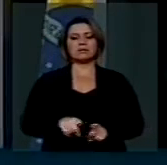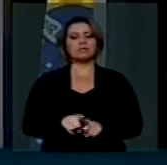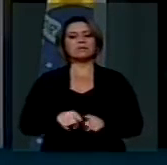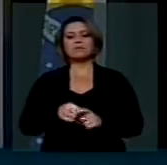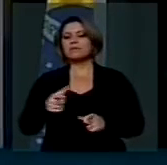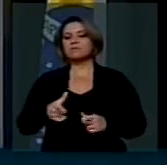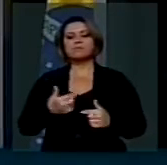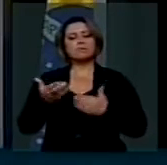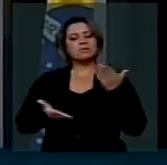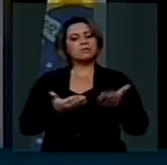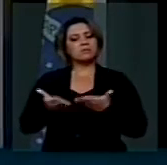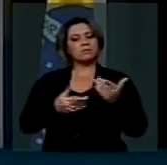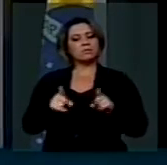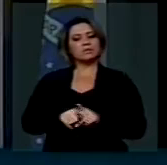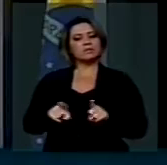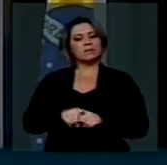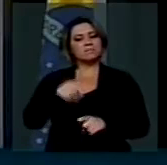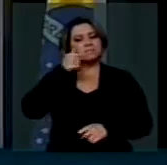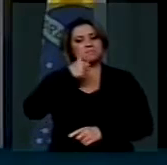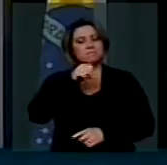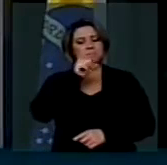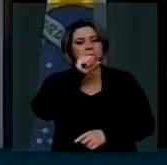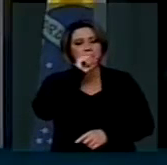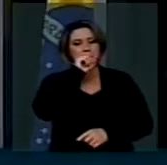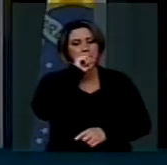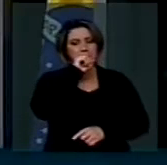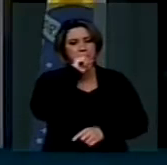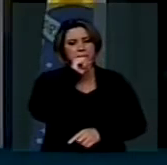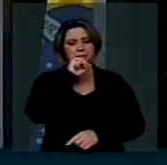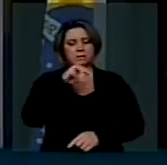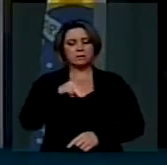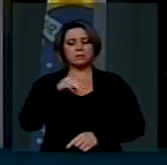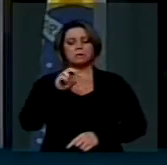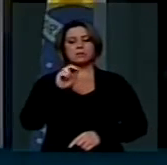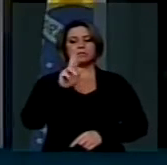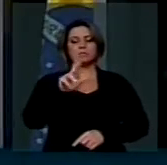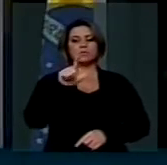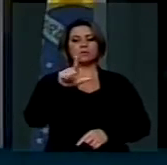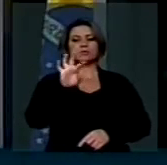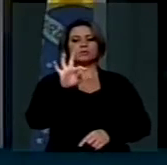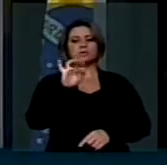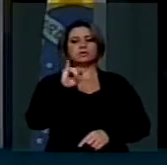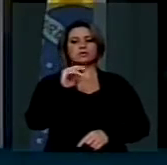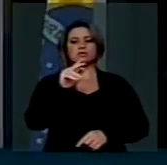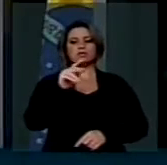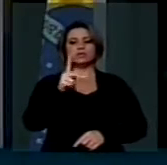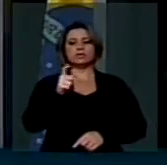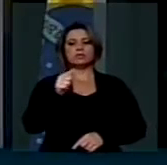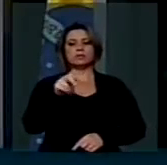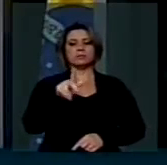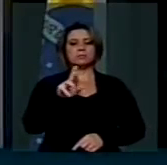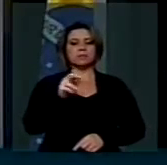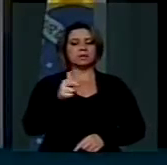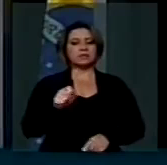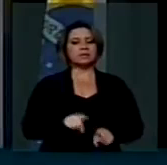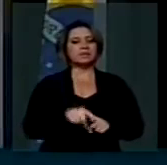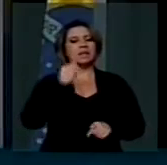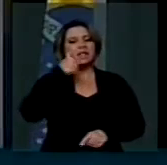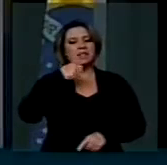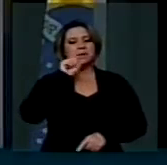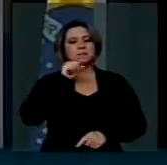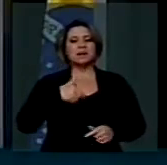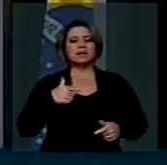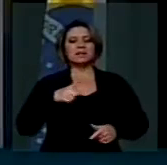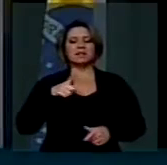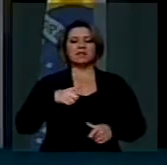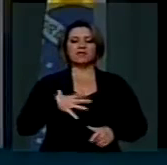especial para as mães multíparas, ou seja, para as mamães que têm gêmeos, trigêmeos, e que nessa